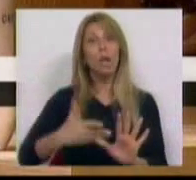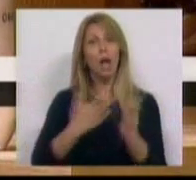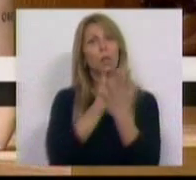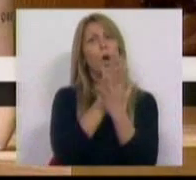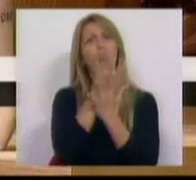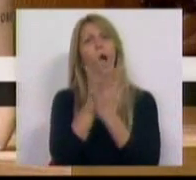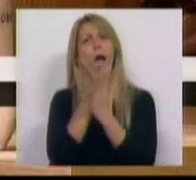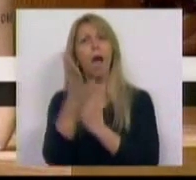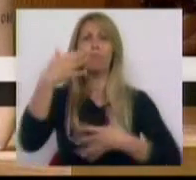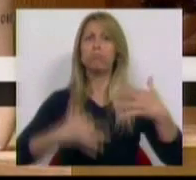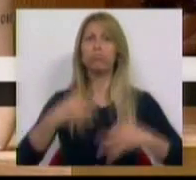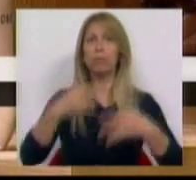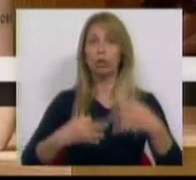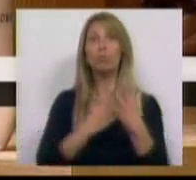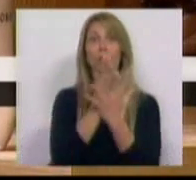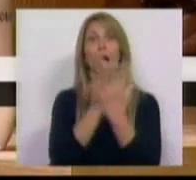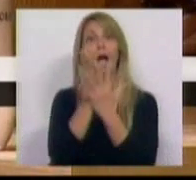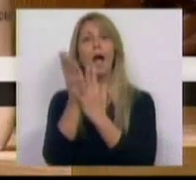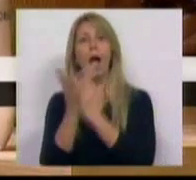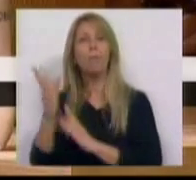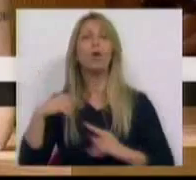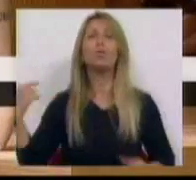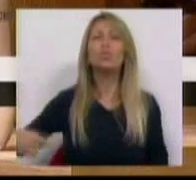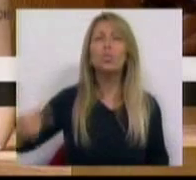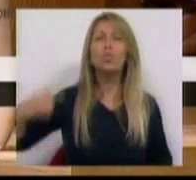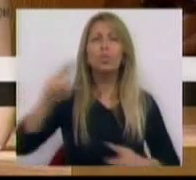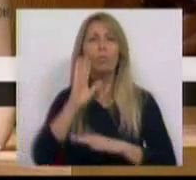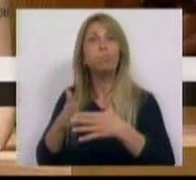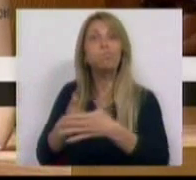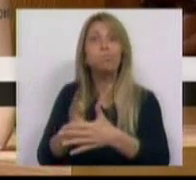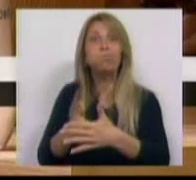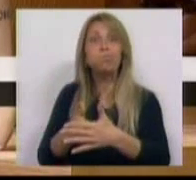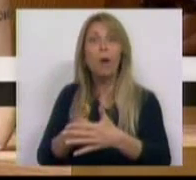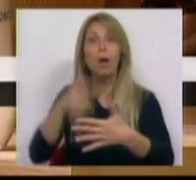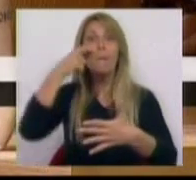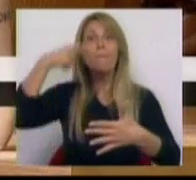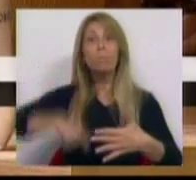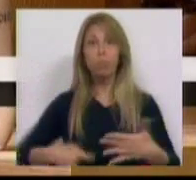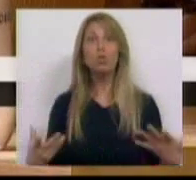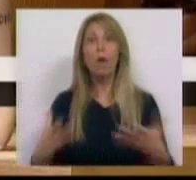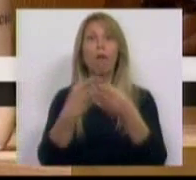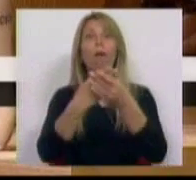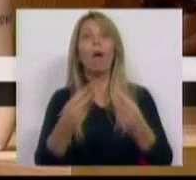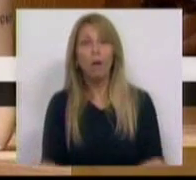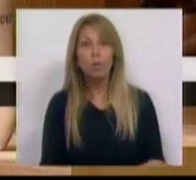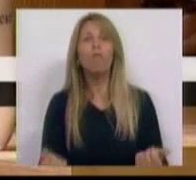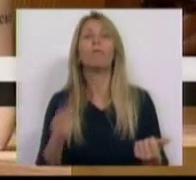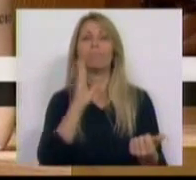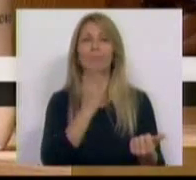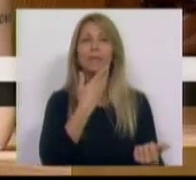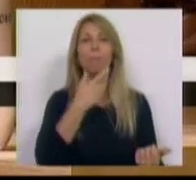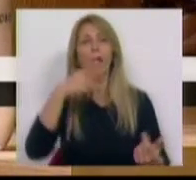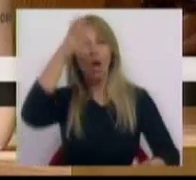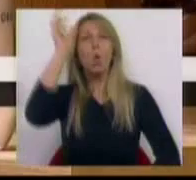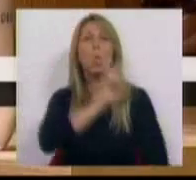sobretudo, esbarram diariamente com barreiras pessoais, cuja ultrapassagem passa pela coragem dos